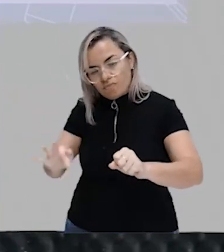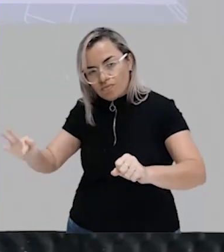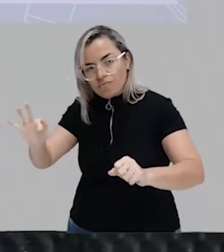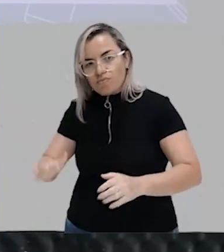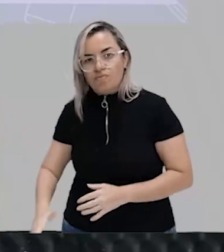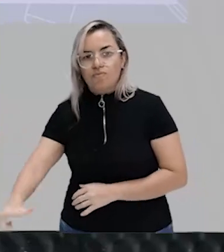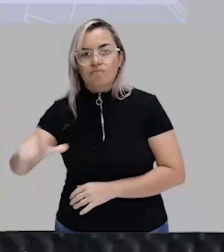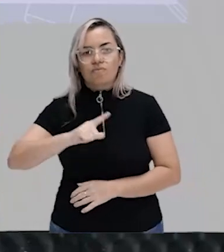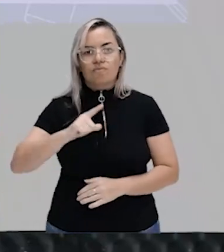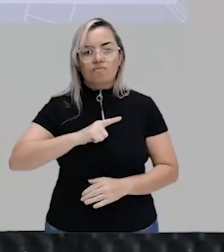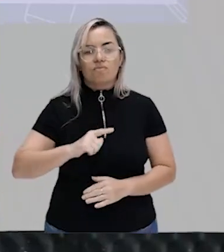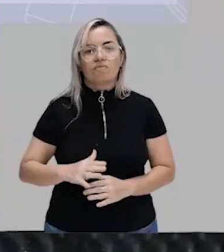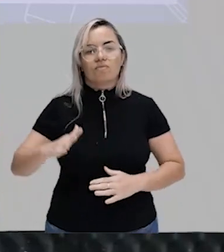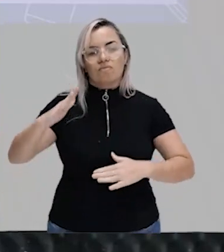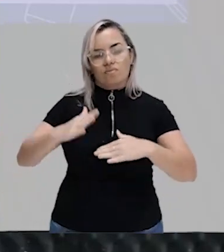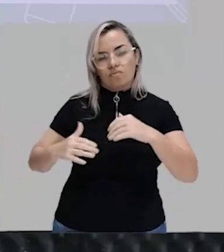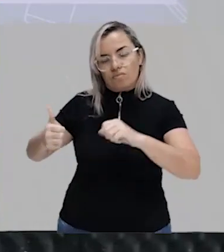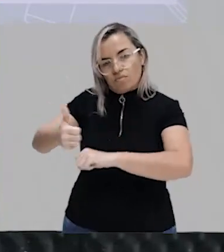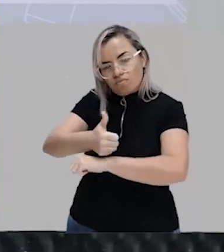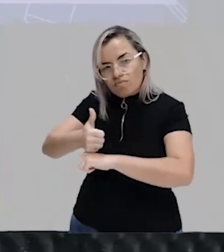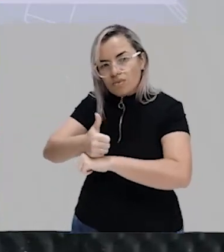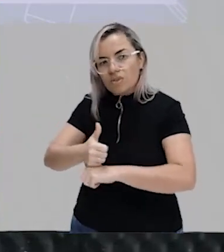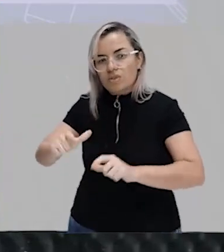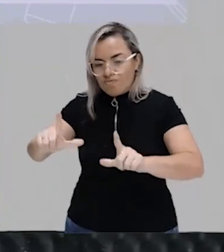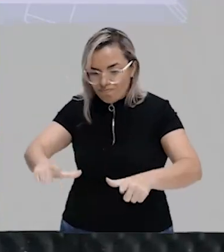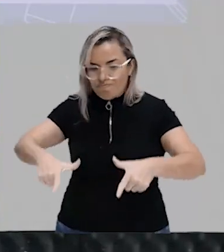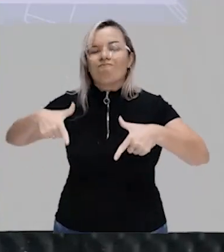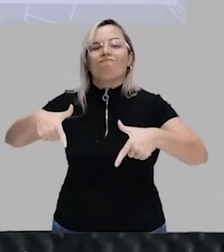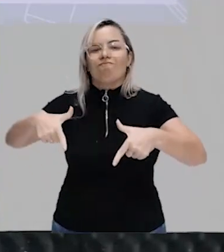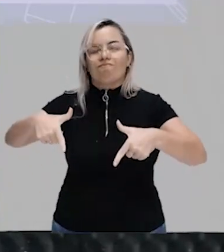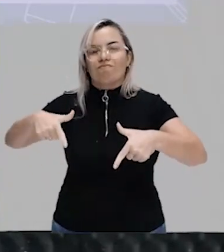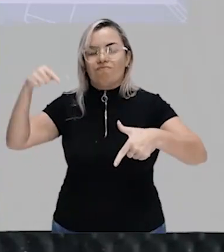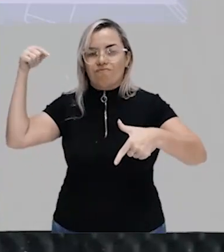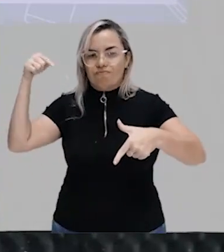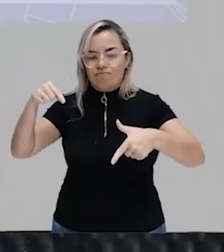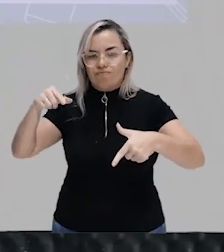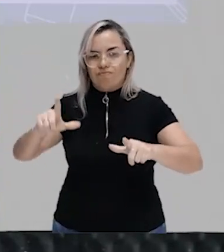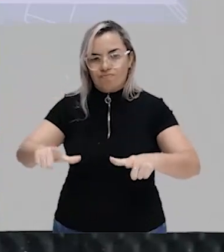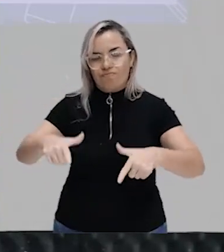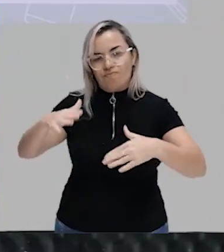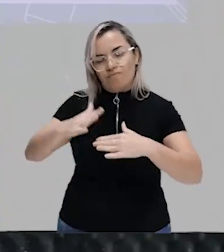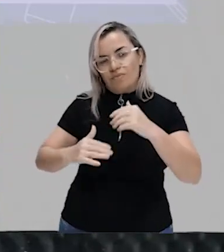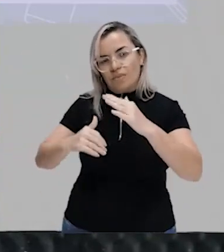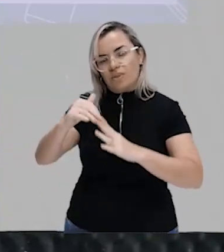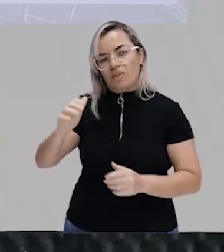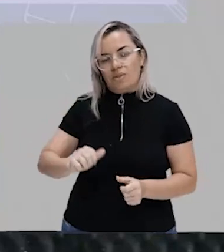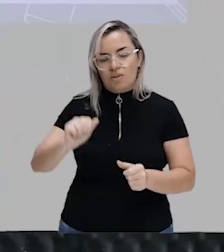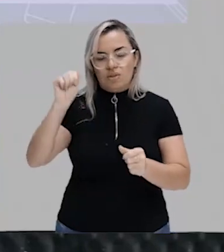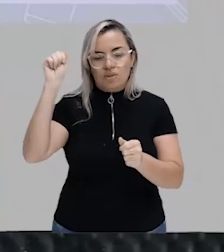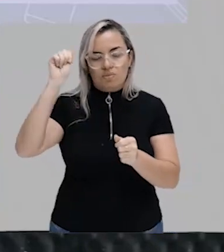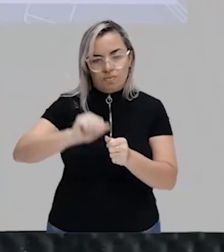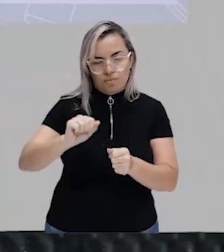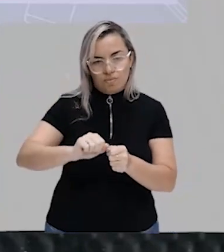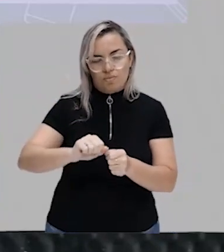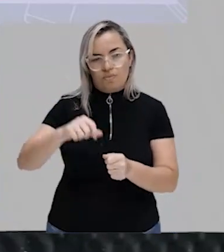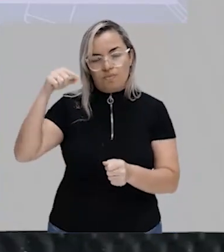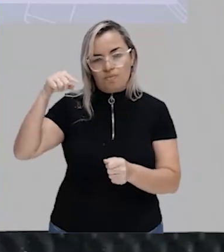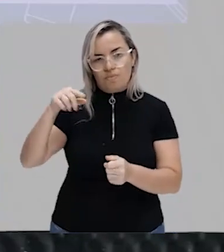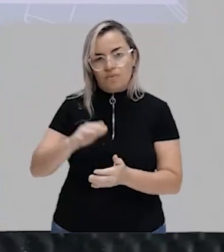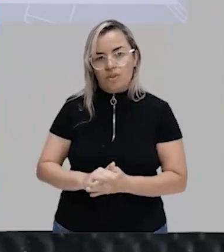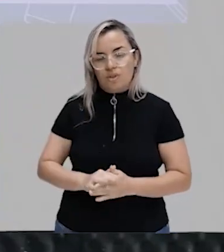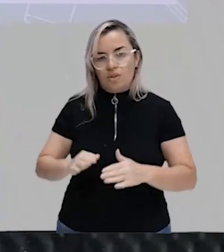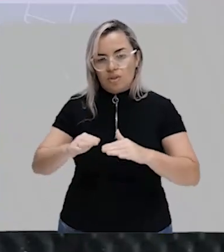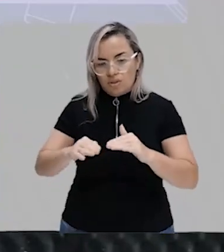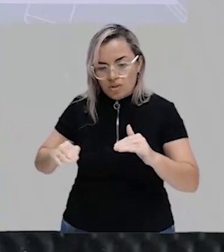uma profissão com diploma. Essa profissão vai fazer com que o seu